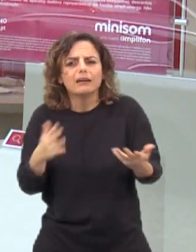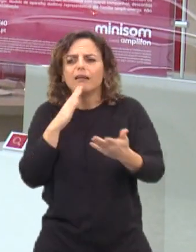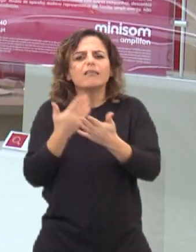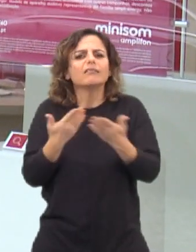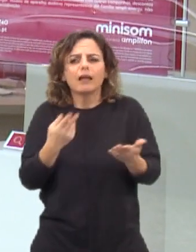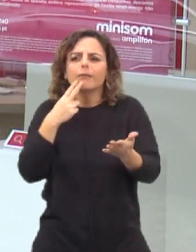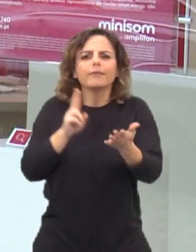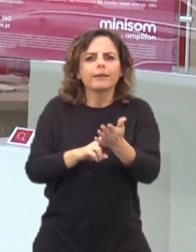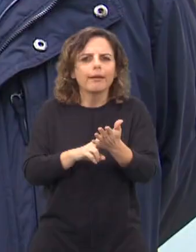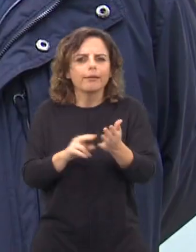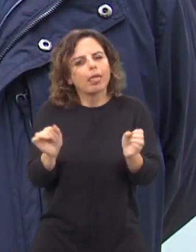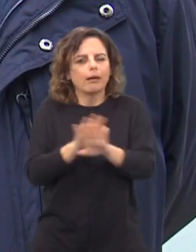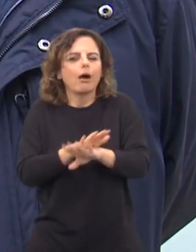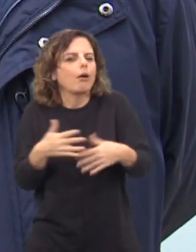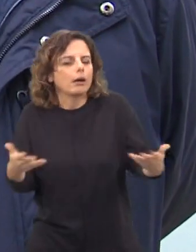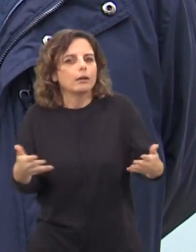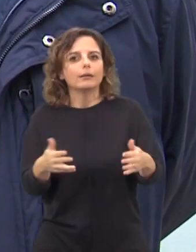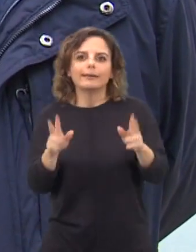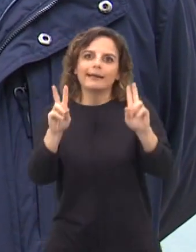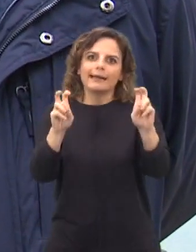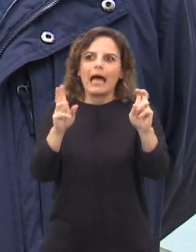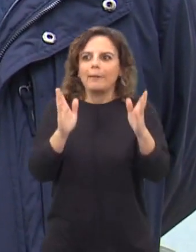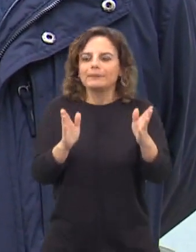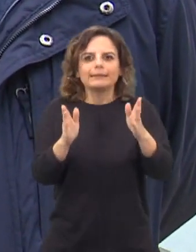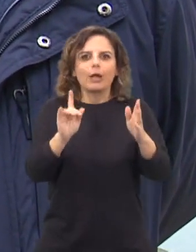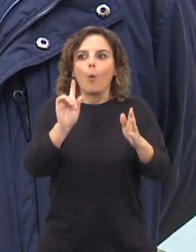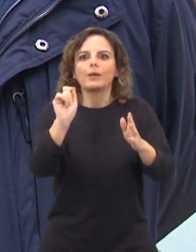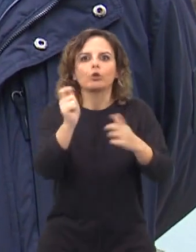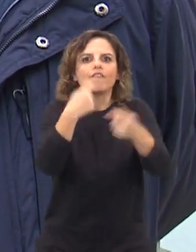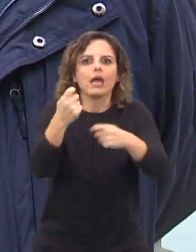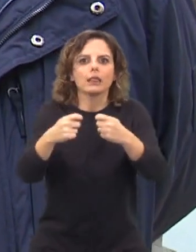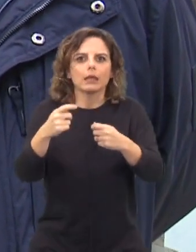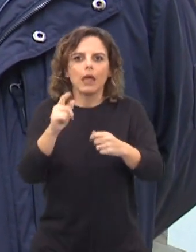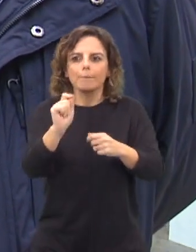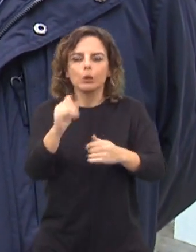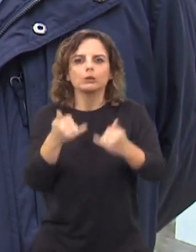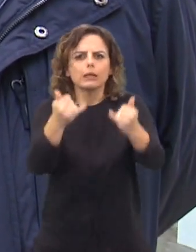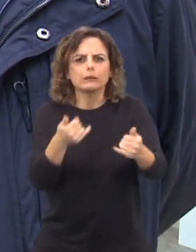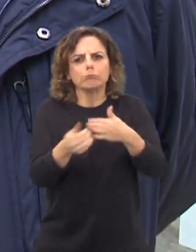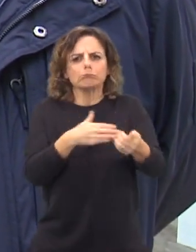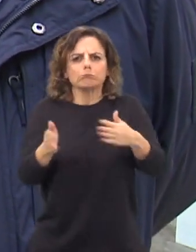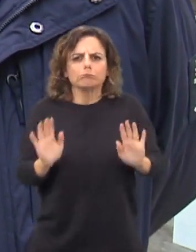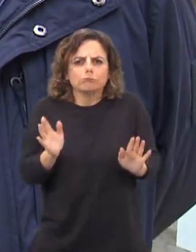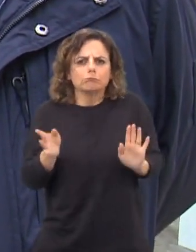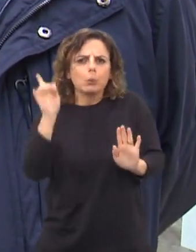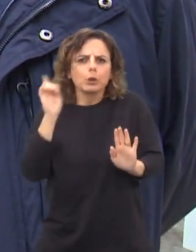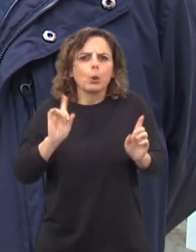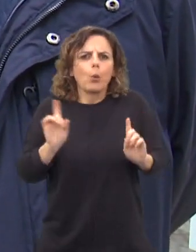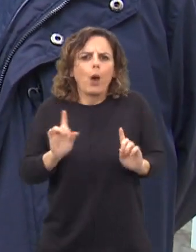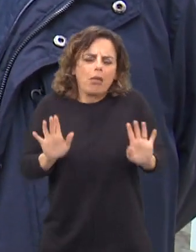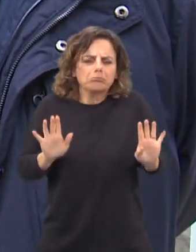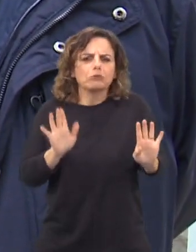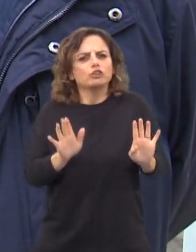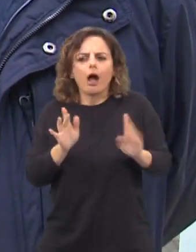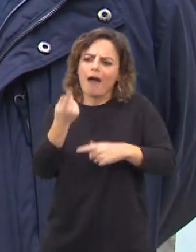comprometendo às vezes a verdade. É preciso vender no minuto, no minuto seguinte já não interessa, porque já